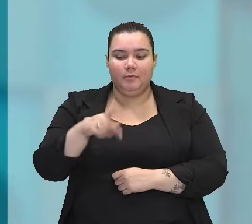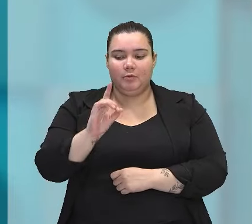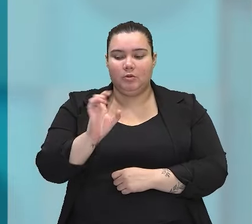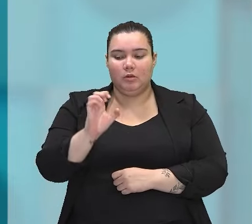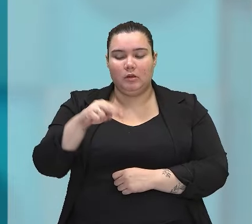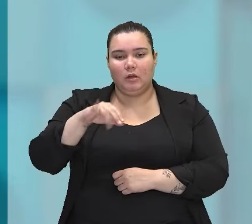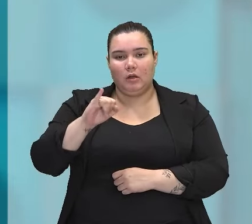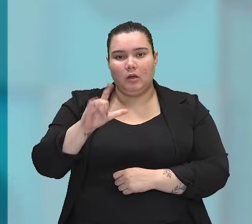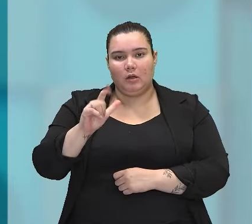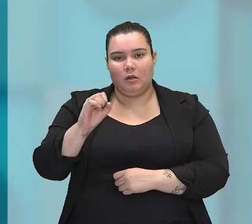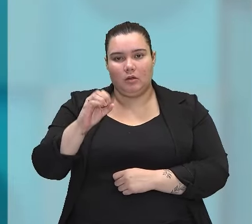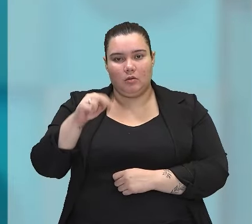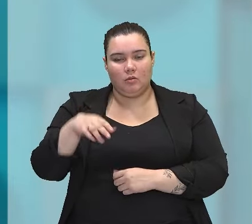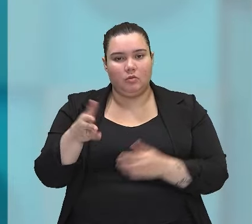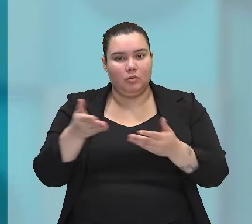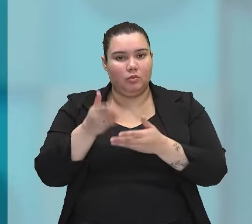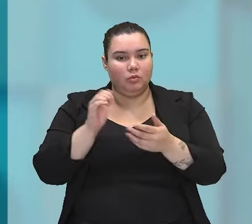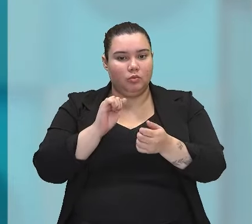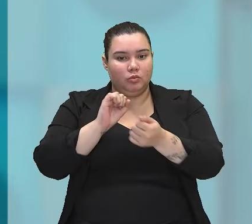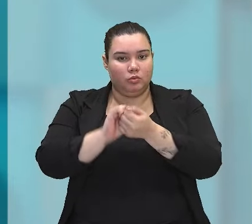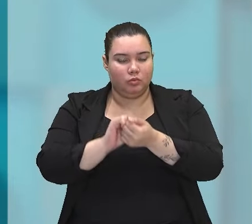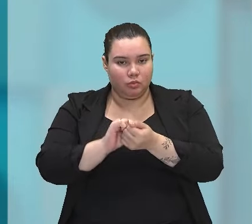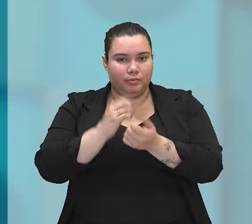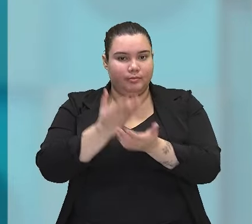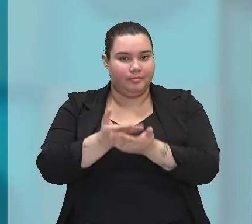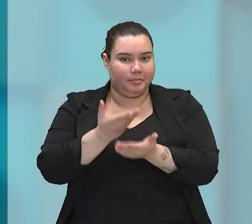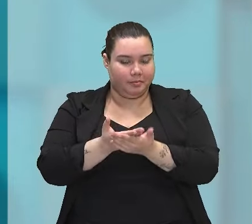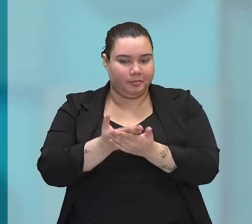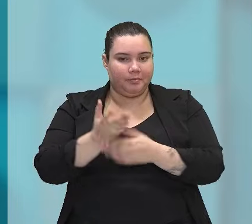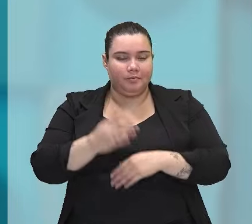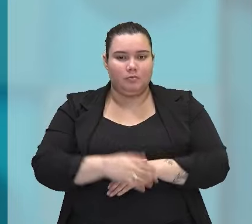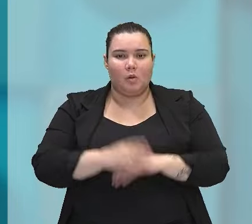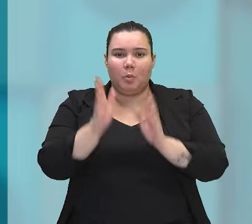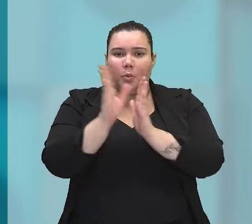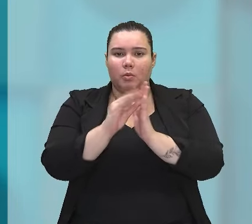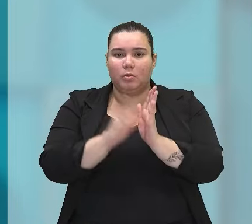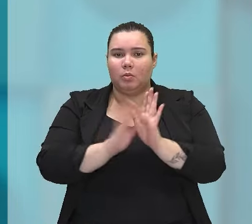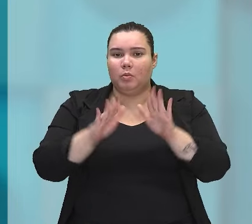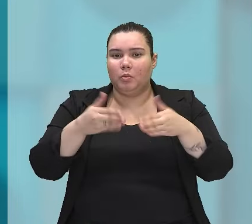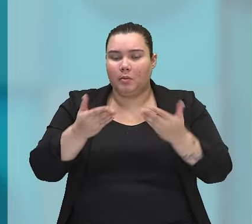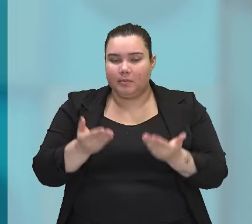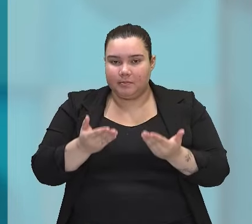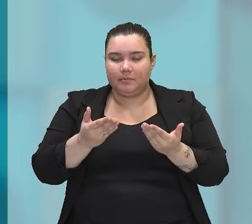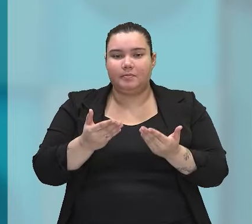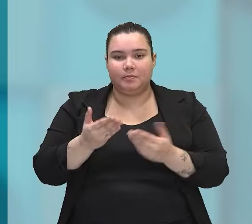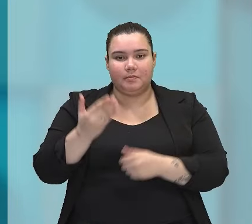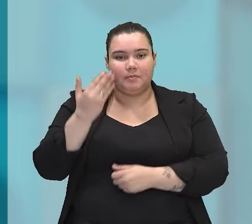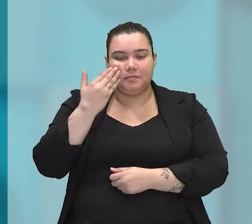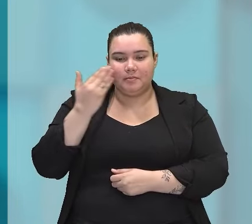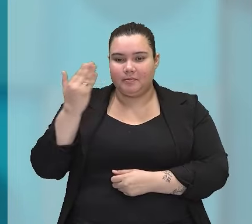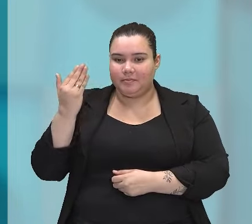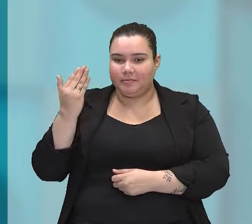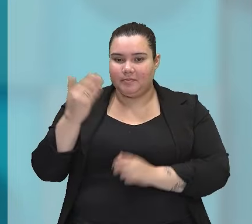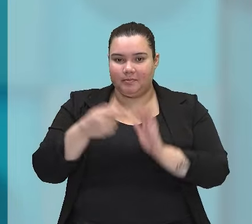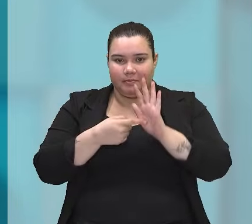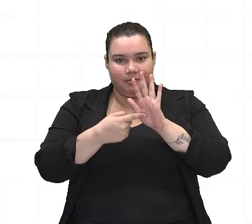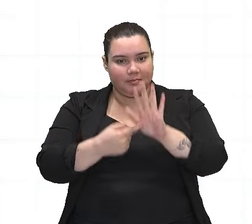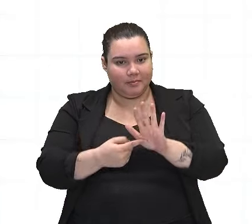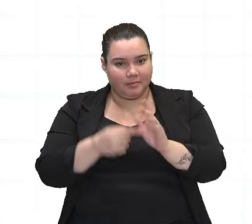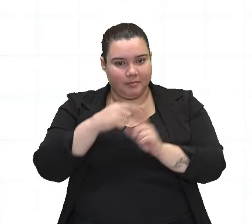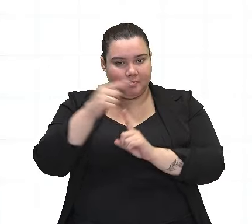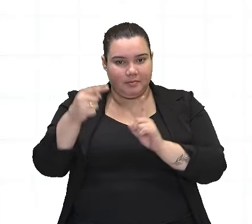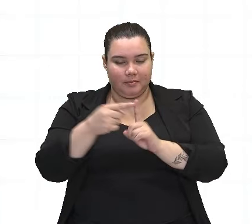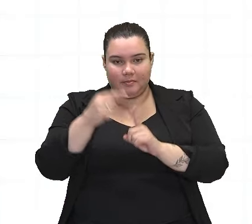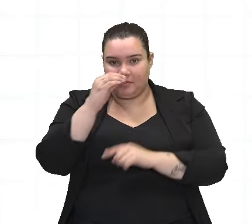e vou acompanhar vocês neste momento. O que nós vamos aprender? Então, vamos aí ao nosso objeto de